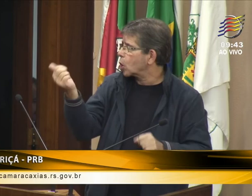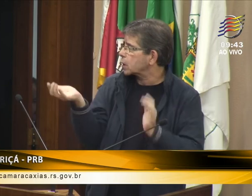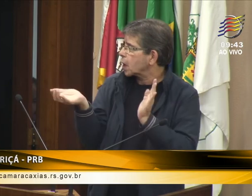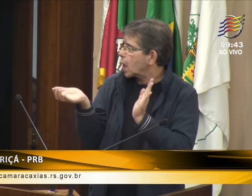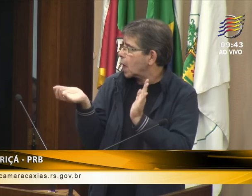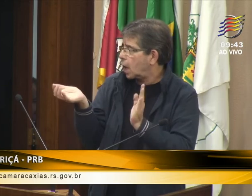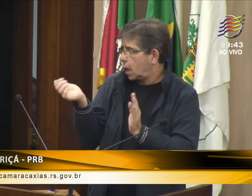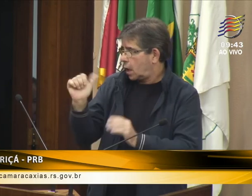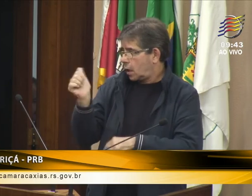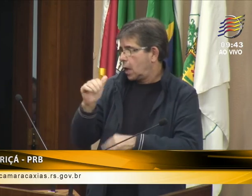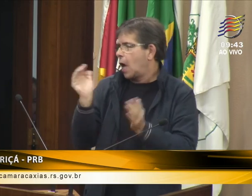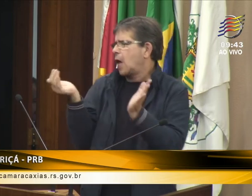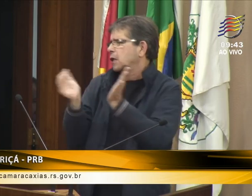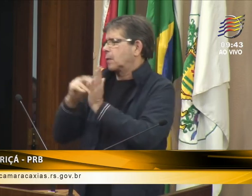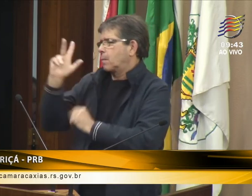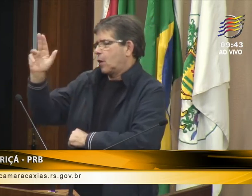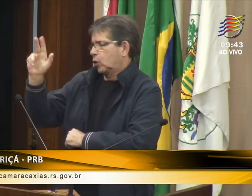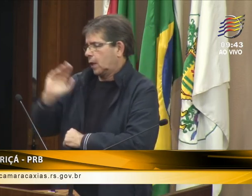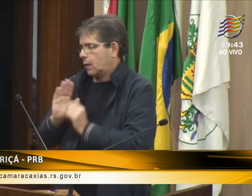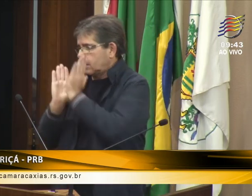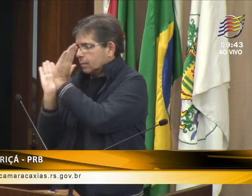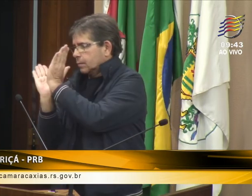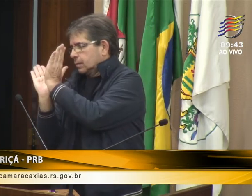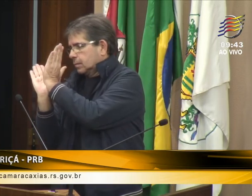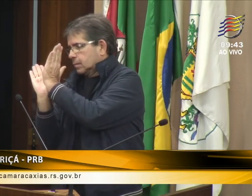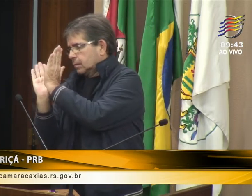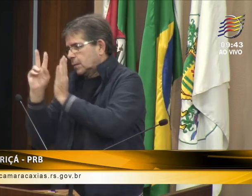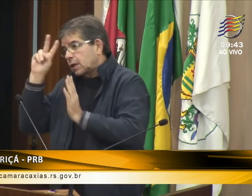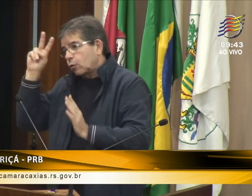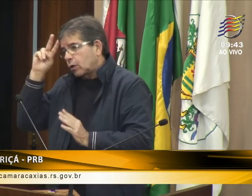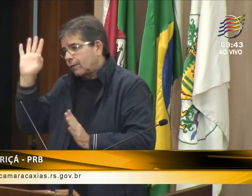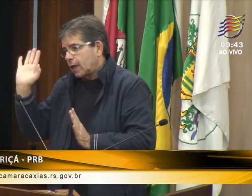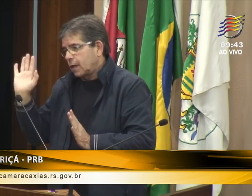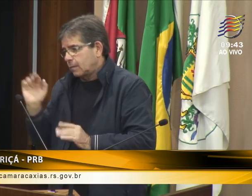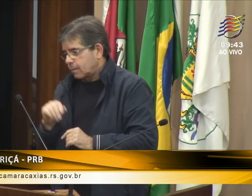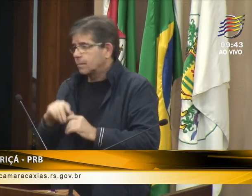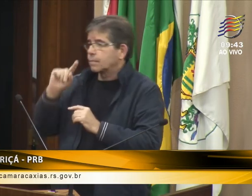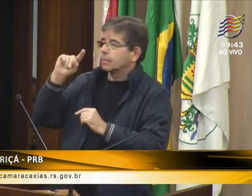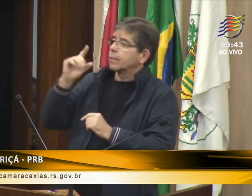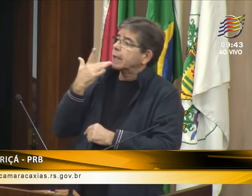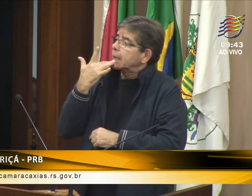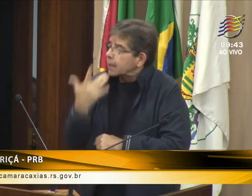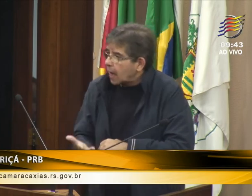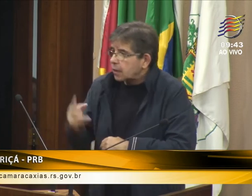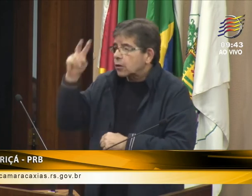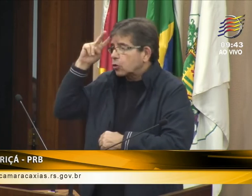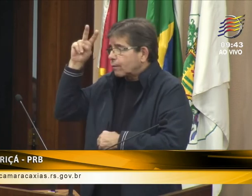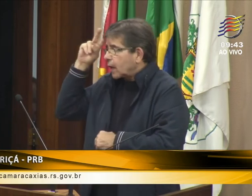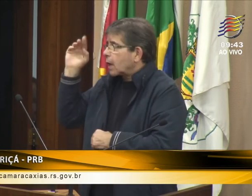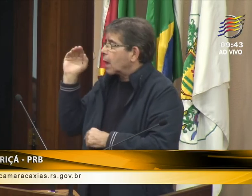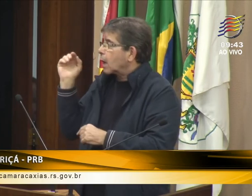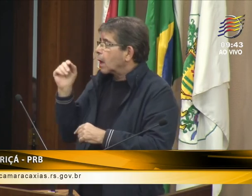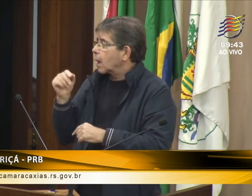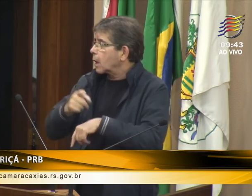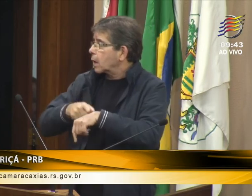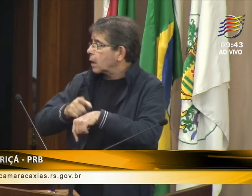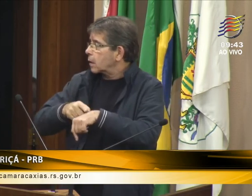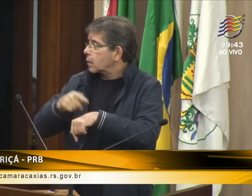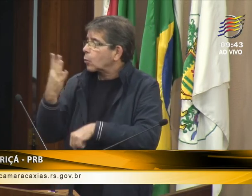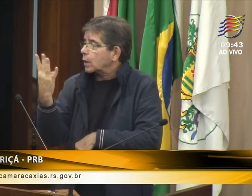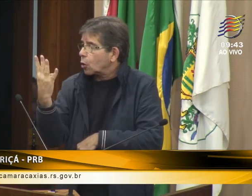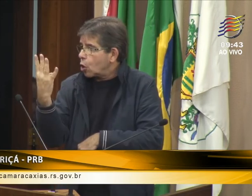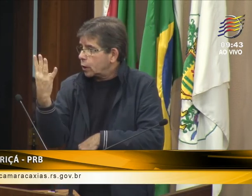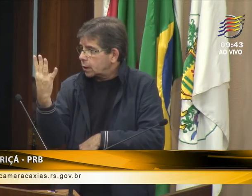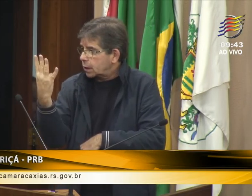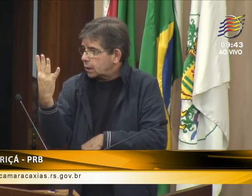manhã, às 11 horas, até o meio-dia. Das 11 ao meio-dia, na segunda-feira. E, depois, à tarde, um outro grupo,